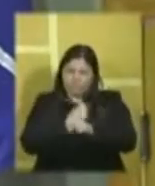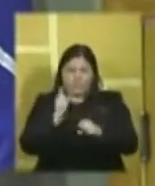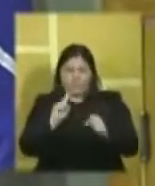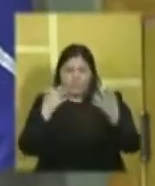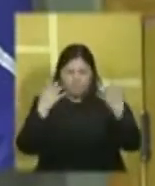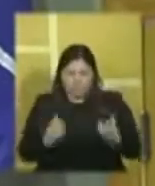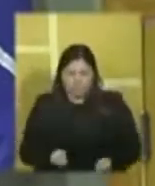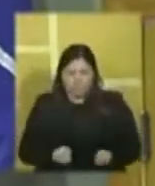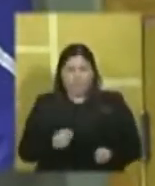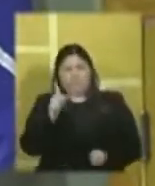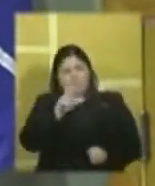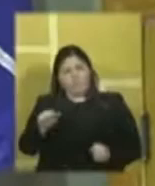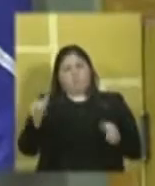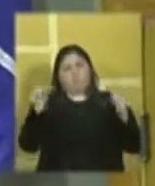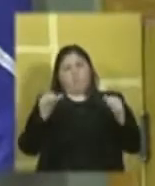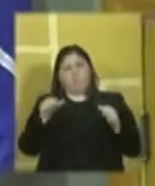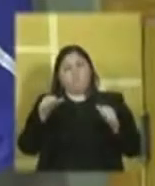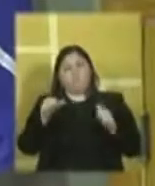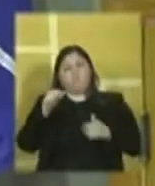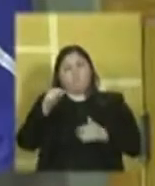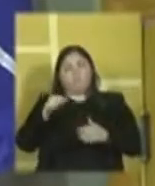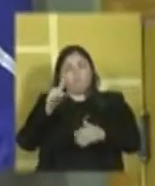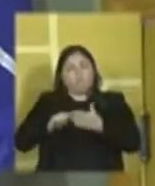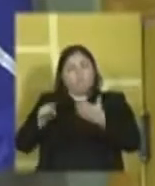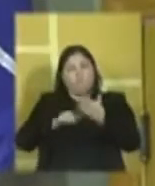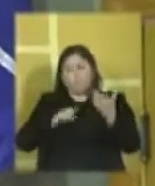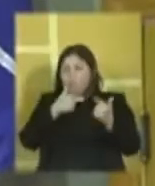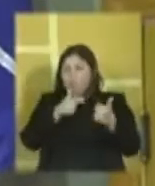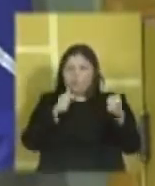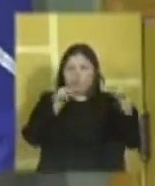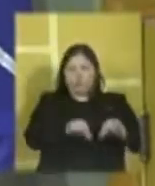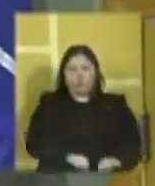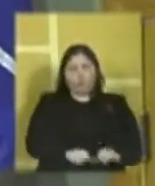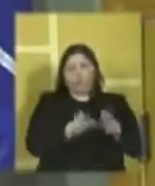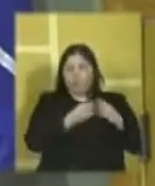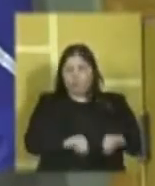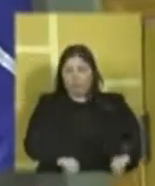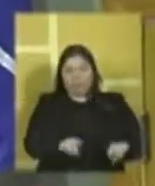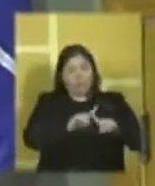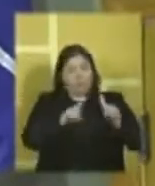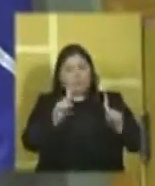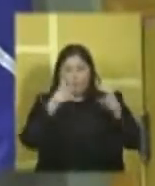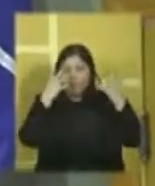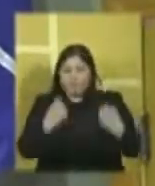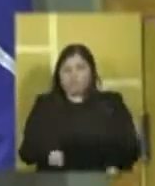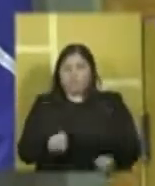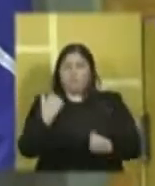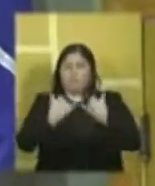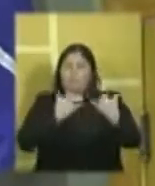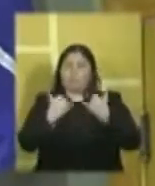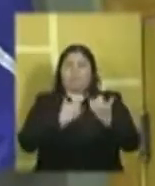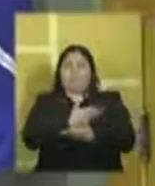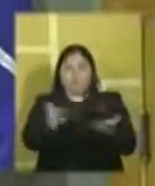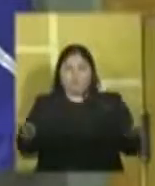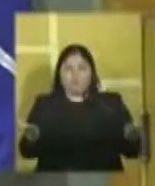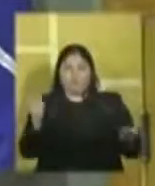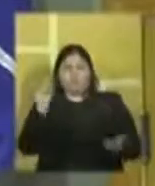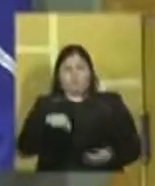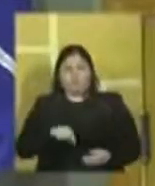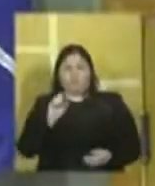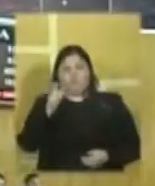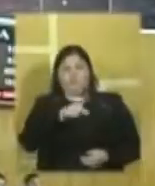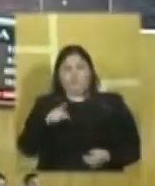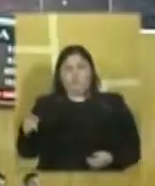assumir, ela vai ser penalizada e vocês não vão ter prejuízo. Agora, não aceita que mais brincar com vocês. É aqui,